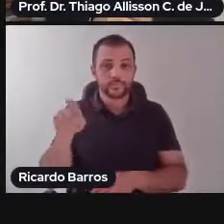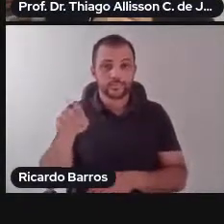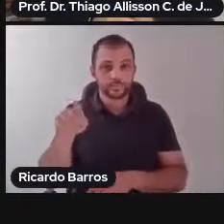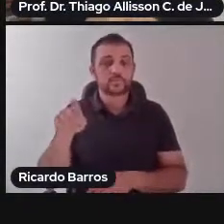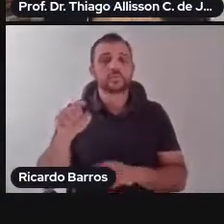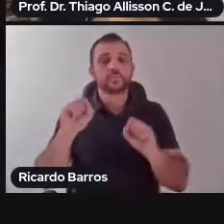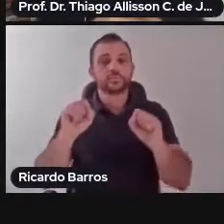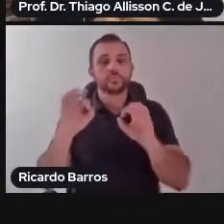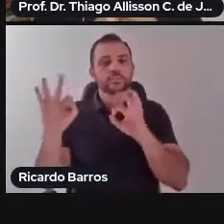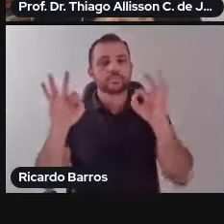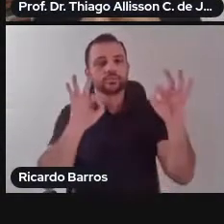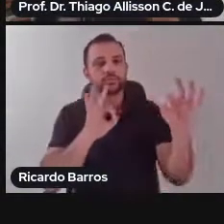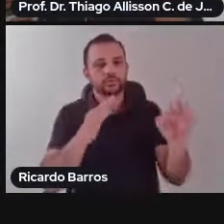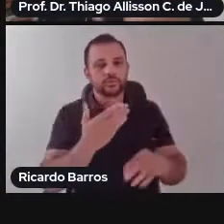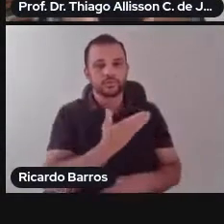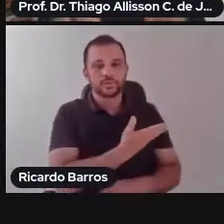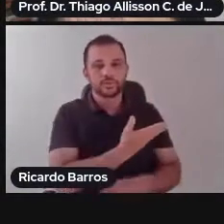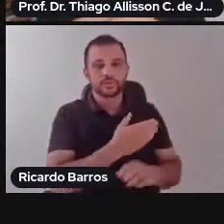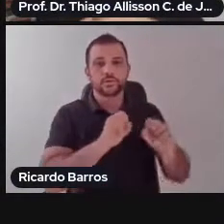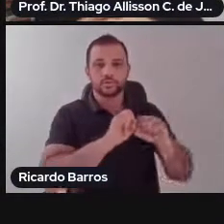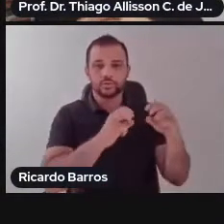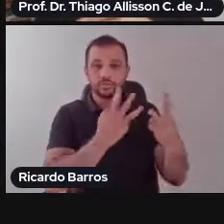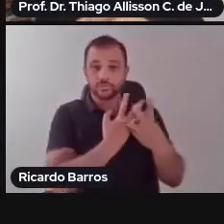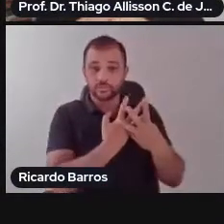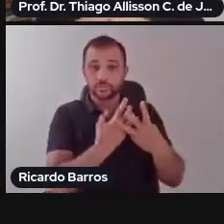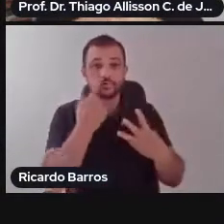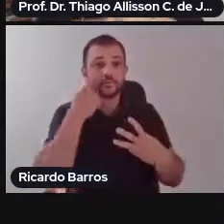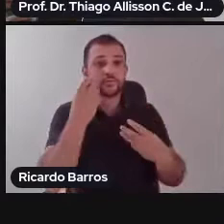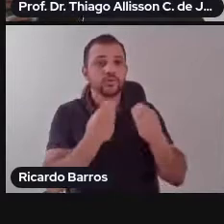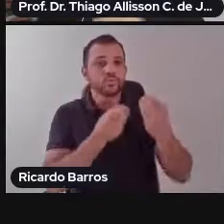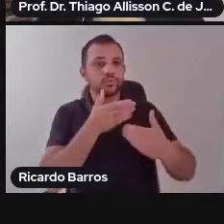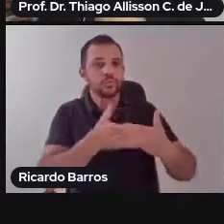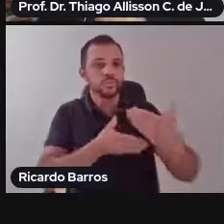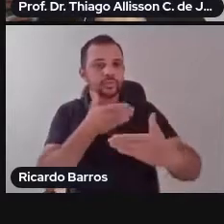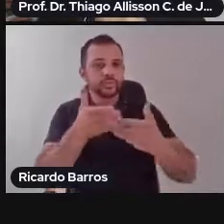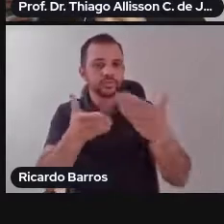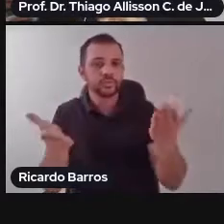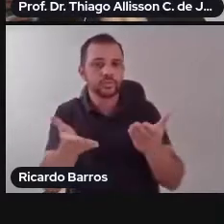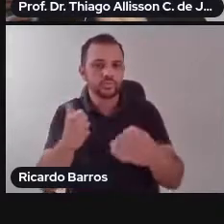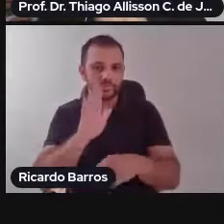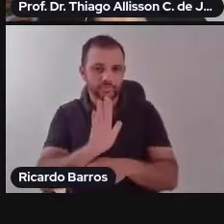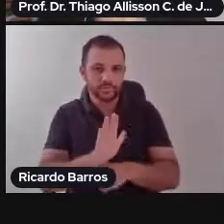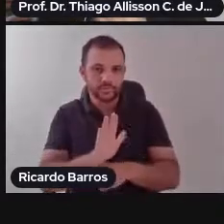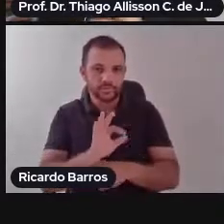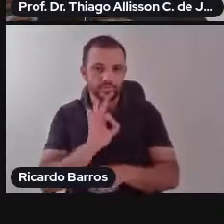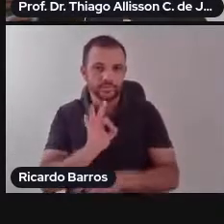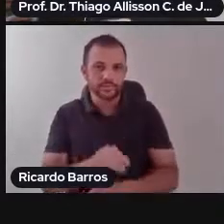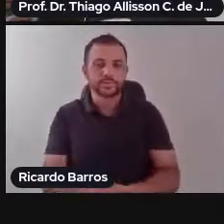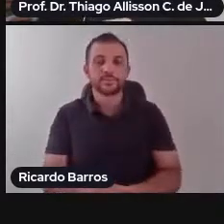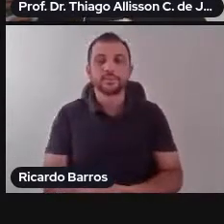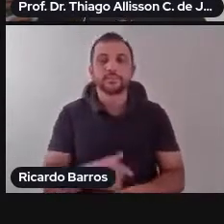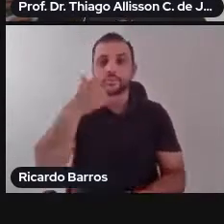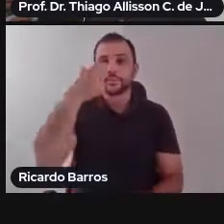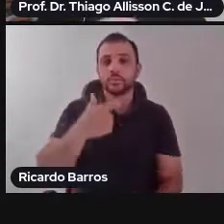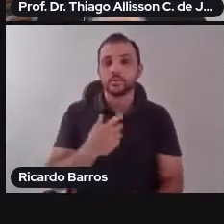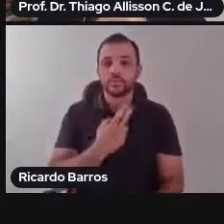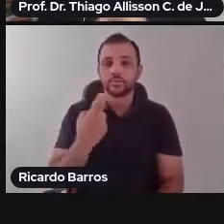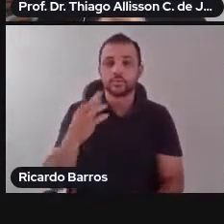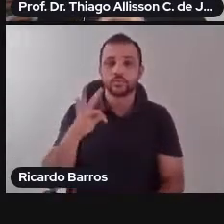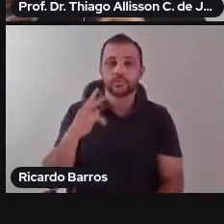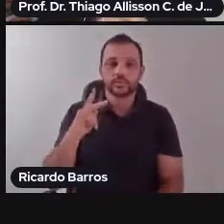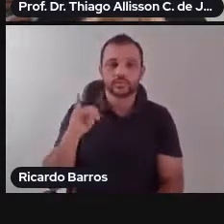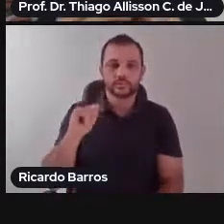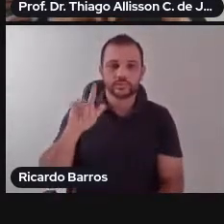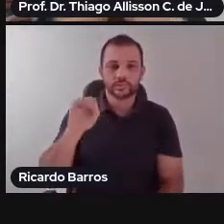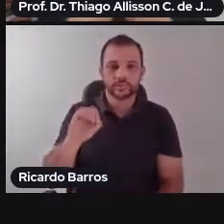percurso da tarde de hoje, neste primeiro momento que estamos, pois, a começar. Me chamo Tiago Alisson, falo, portanto,